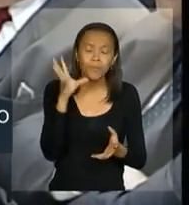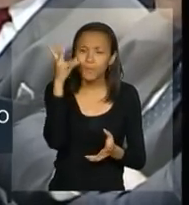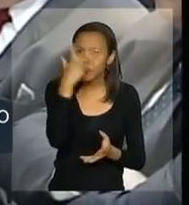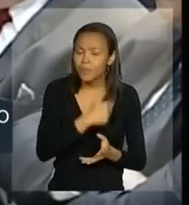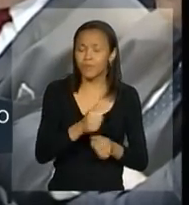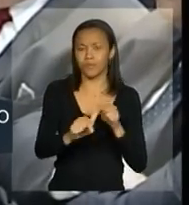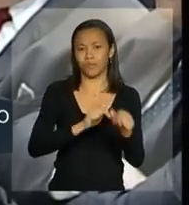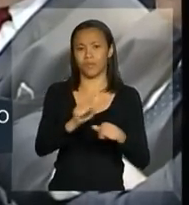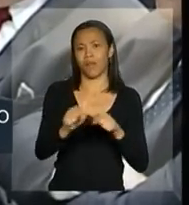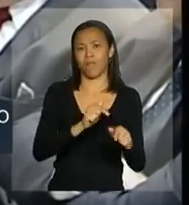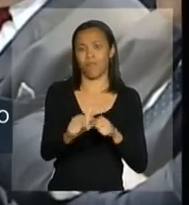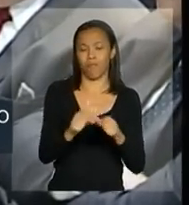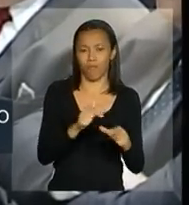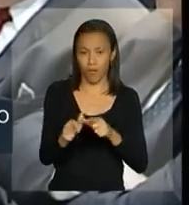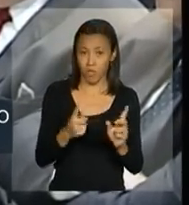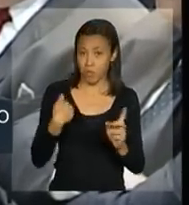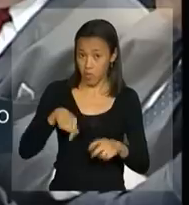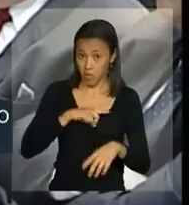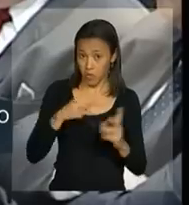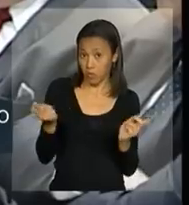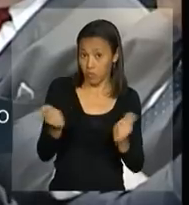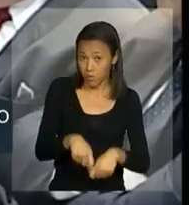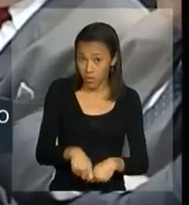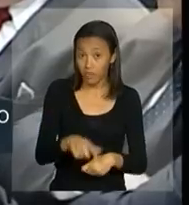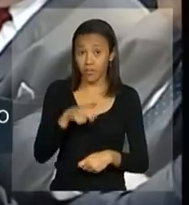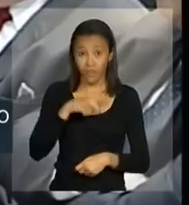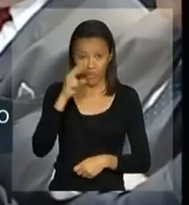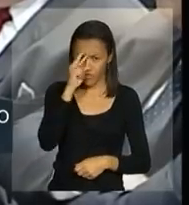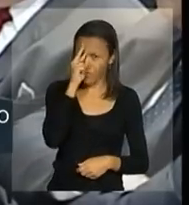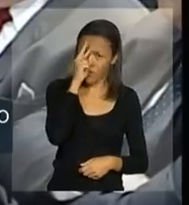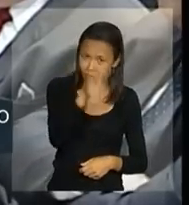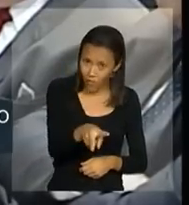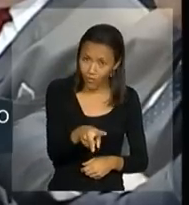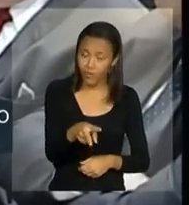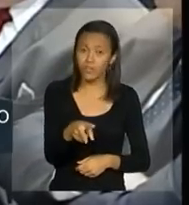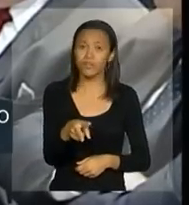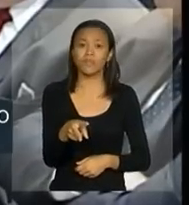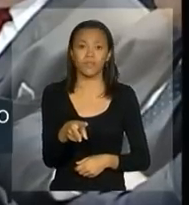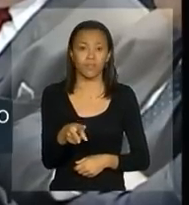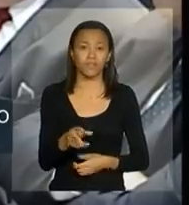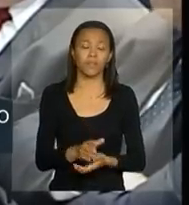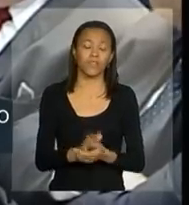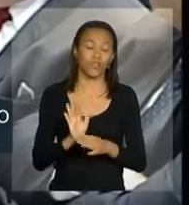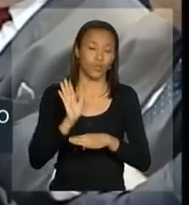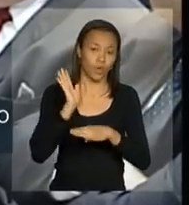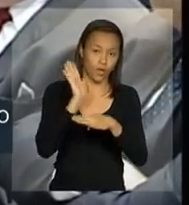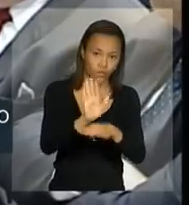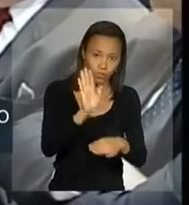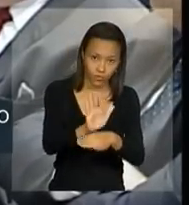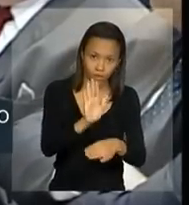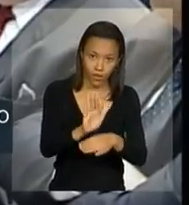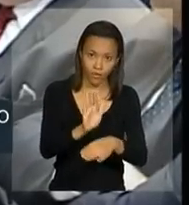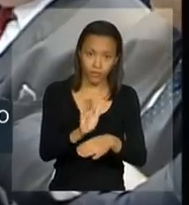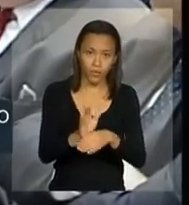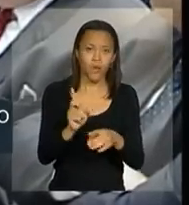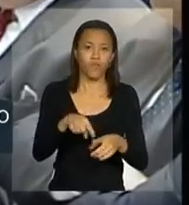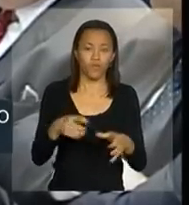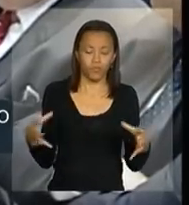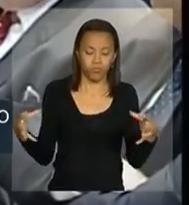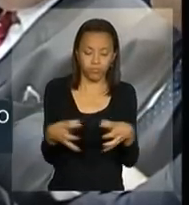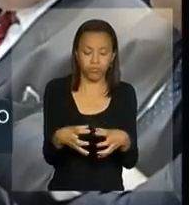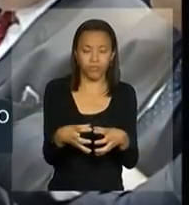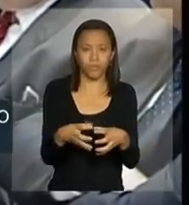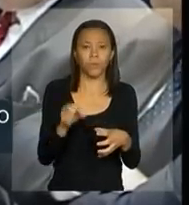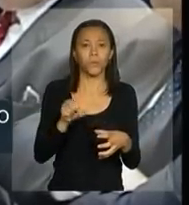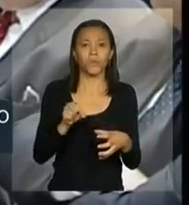trabalho para que a gente pudesse ter a Força Nacional do Sul, que foi, portanto, formalizada, constituída,